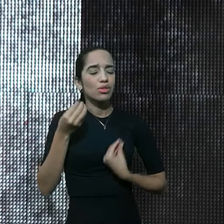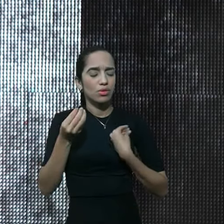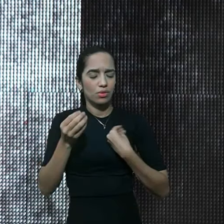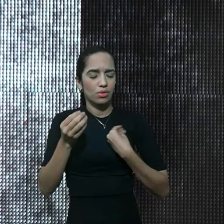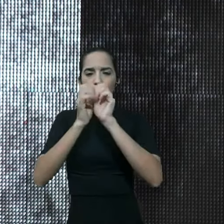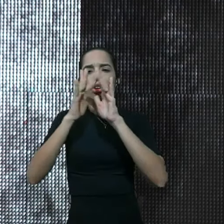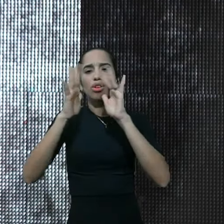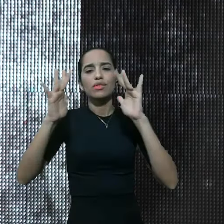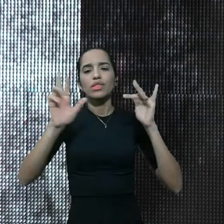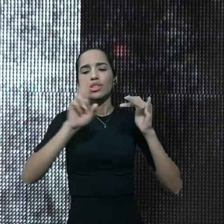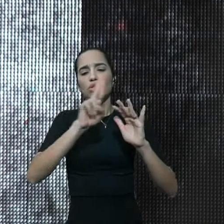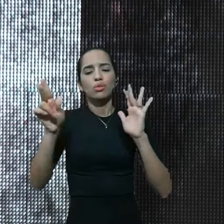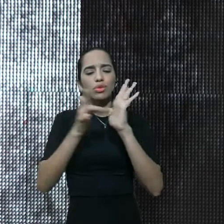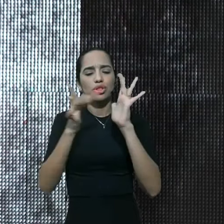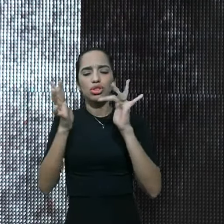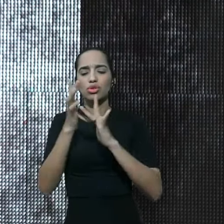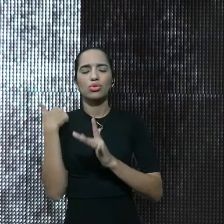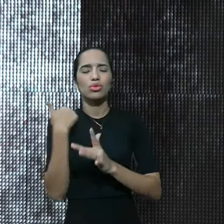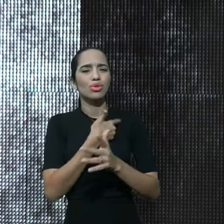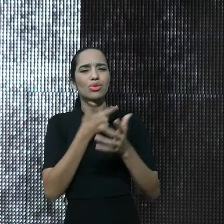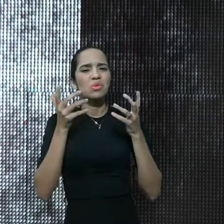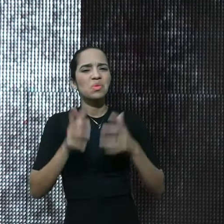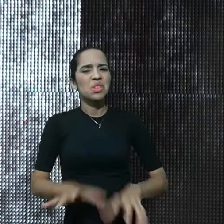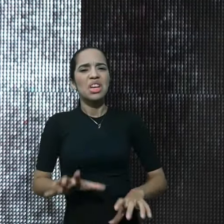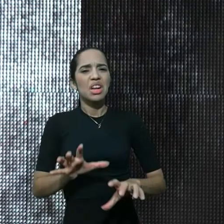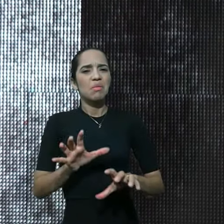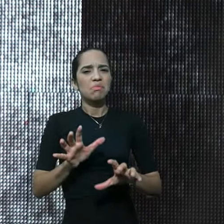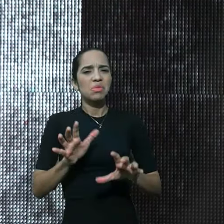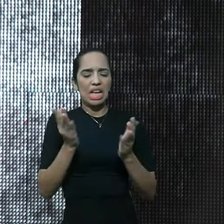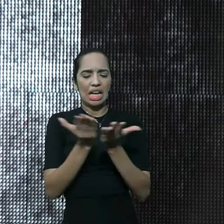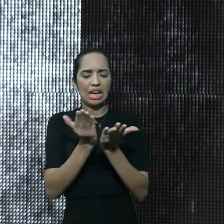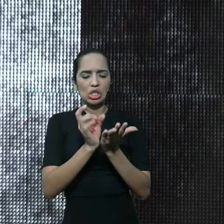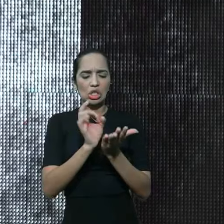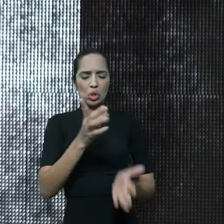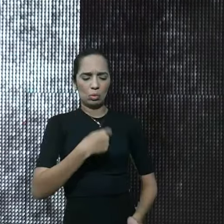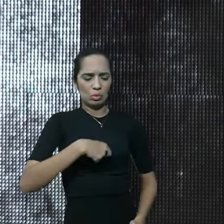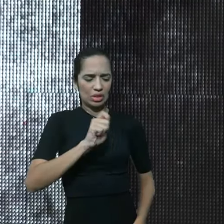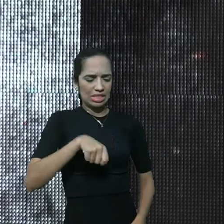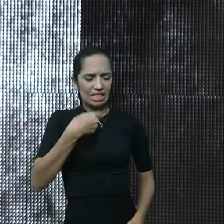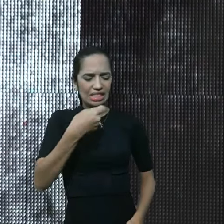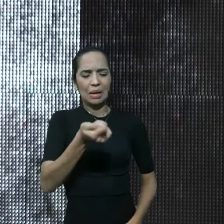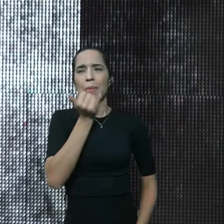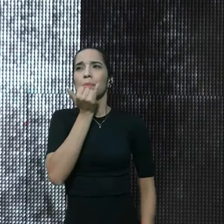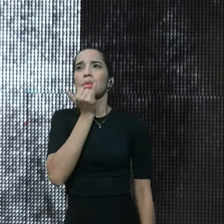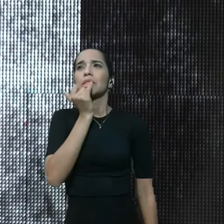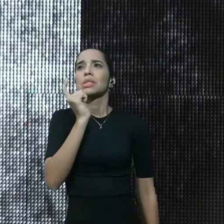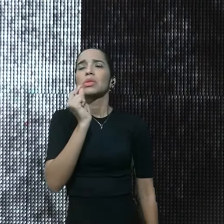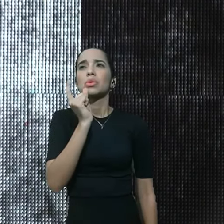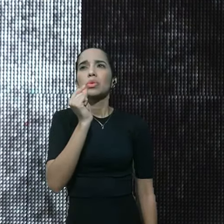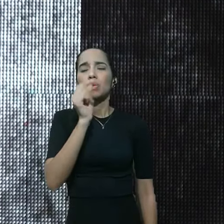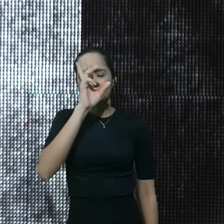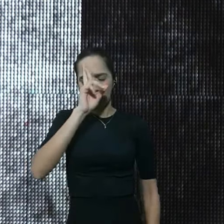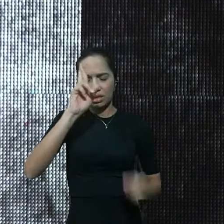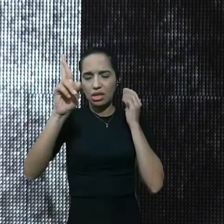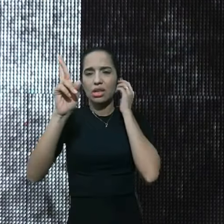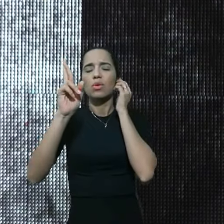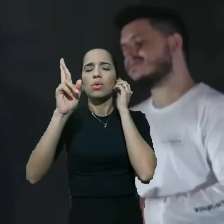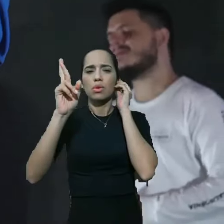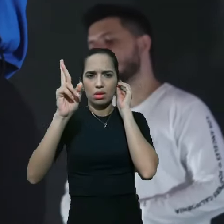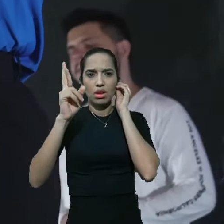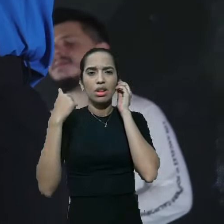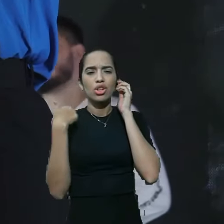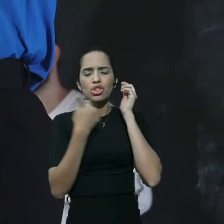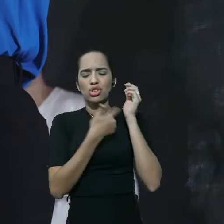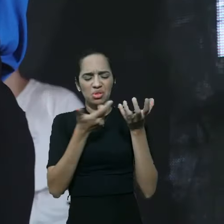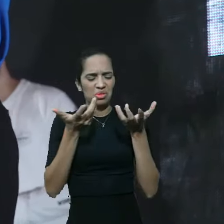glorifique o Teu nome nós não queremos ser cristãos nominais Senhor perdoa-nos nós não queremos